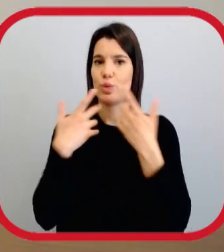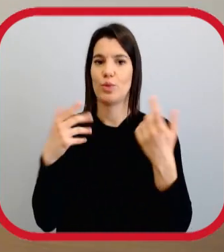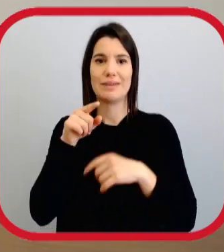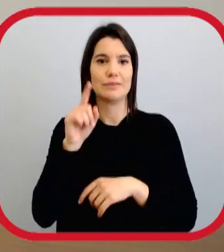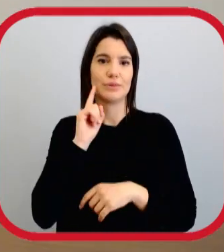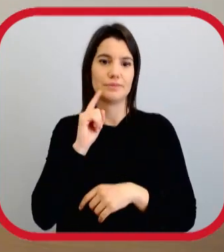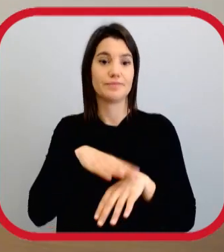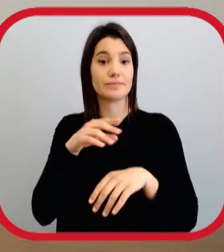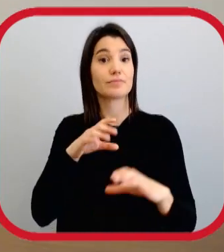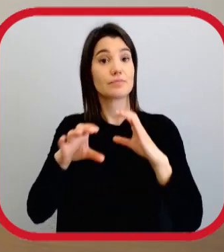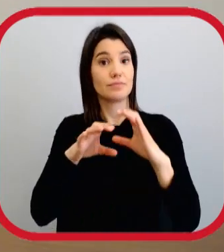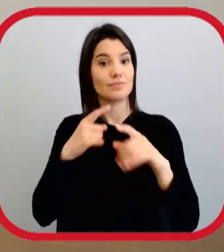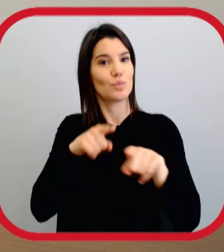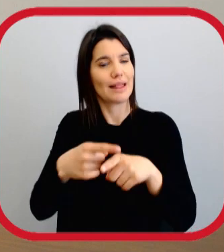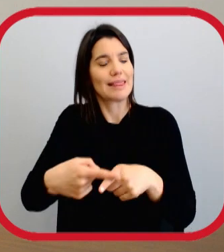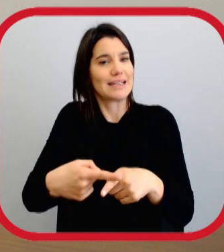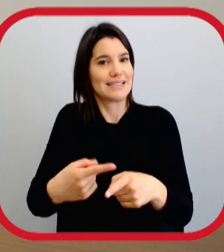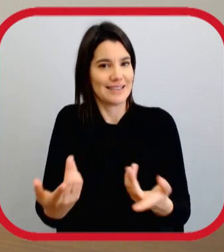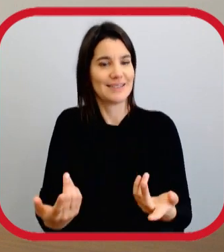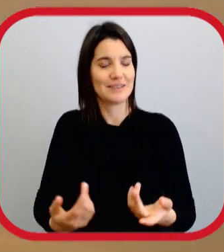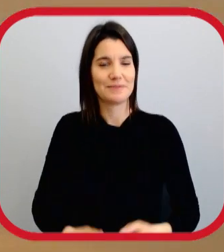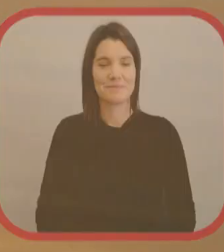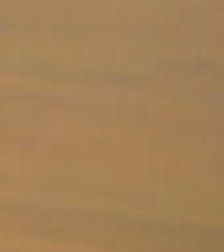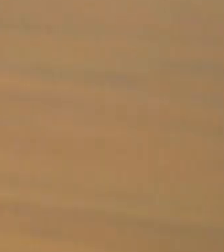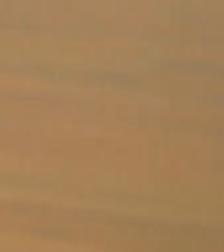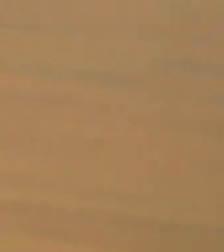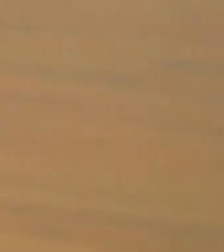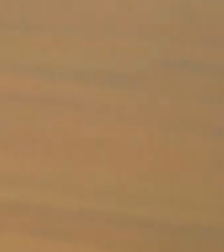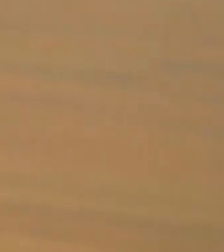Acho que esta é a parte importante, porque isso é que a comunicação política é tão aliciante.